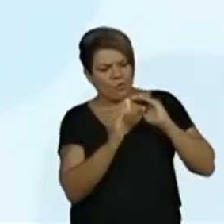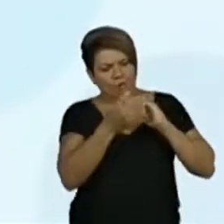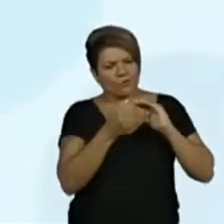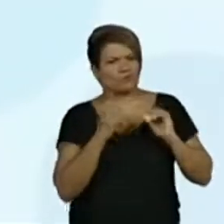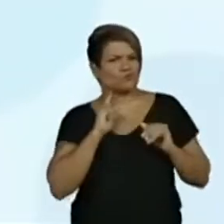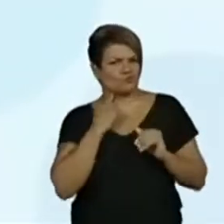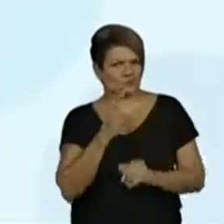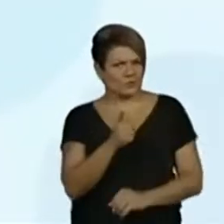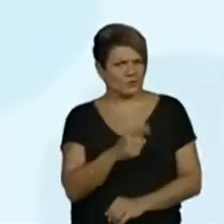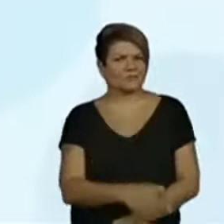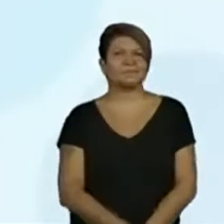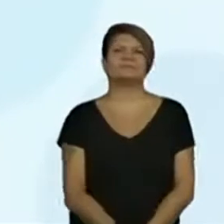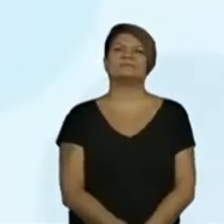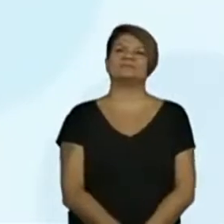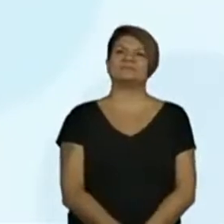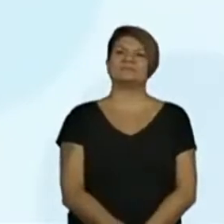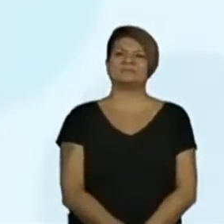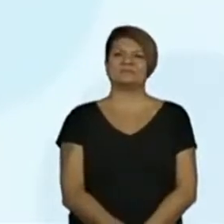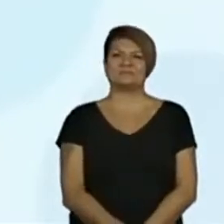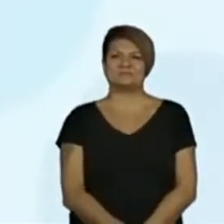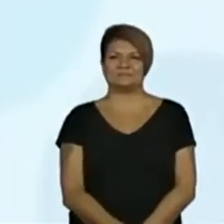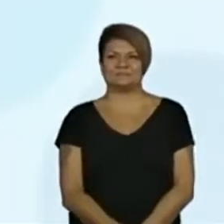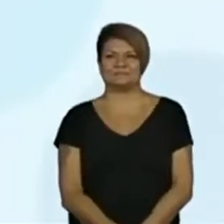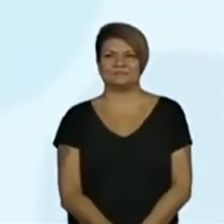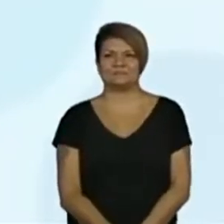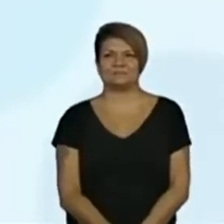pontas dos dedos.